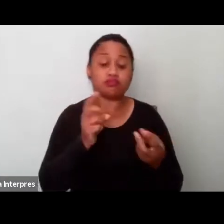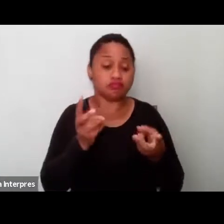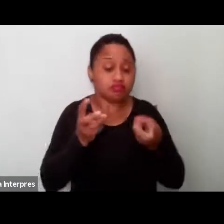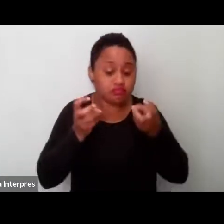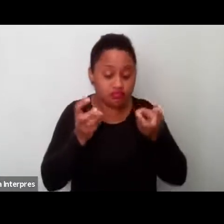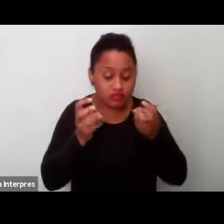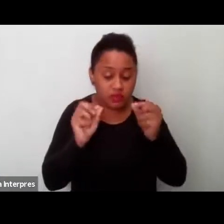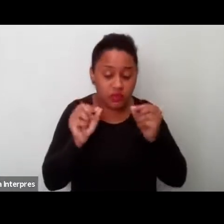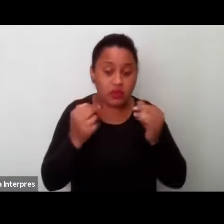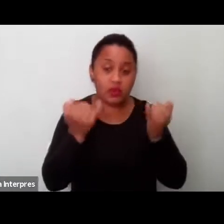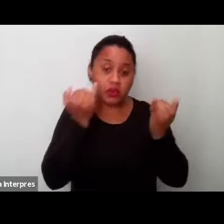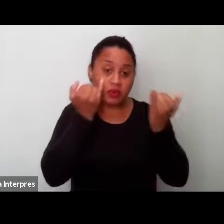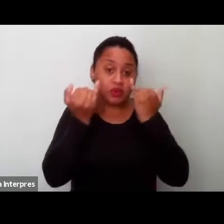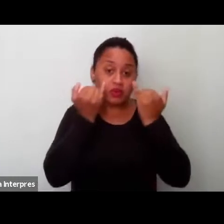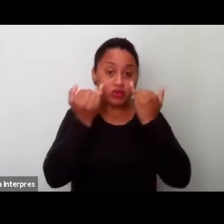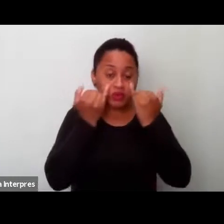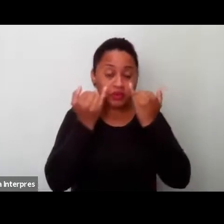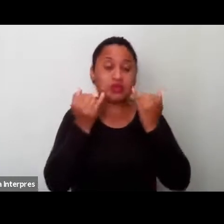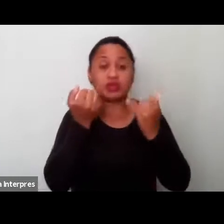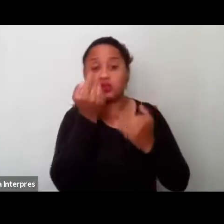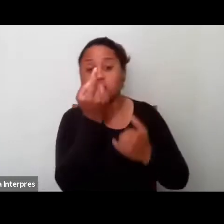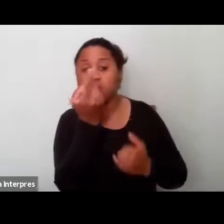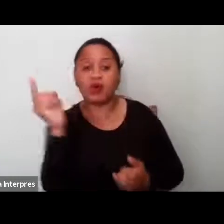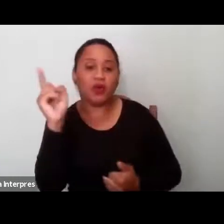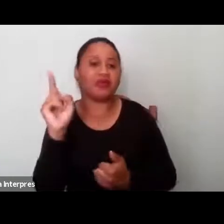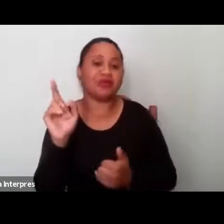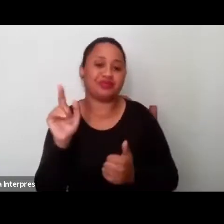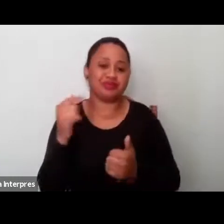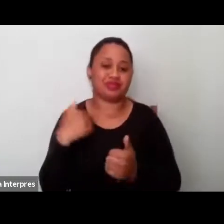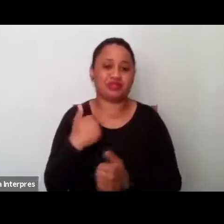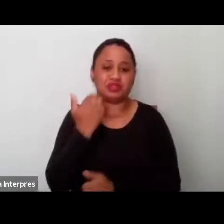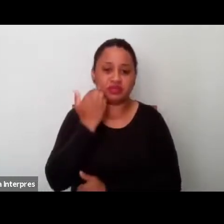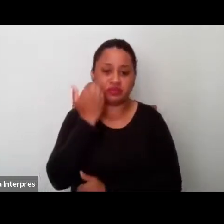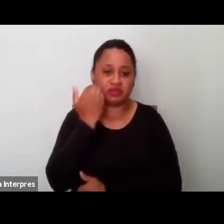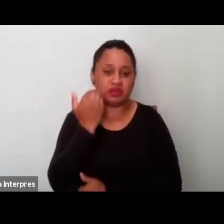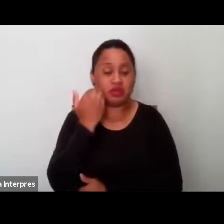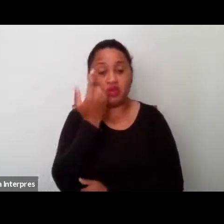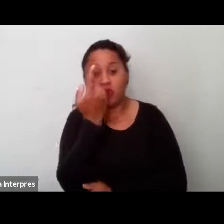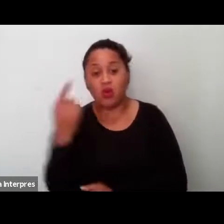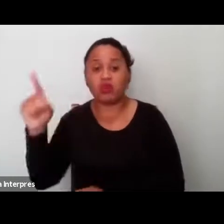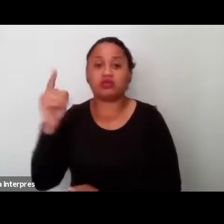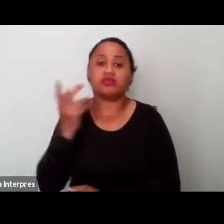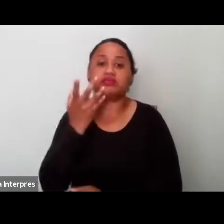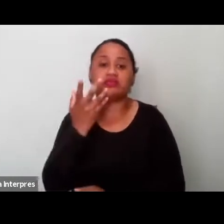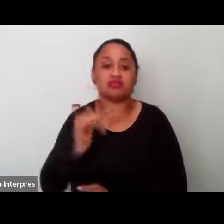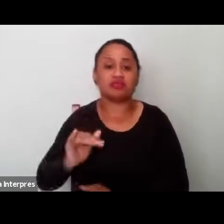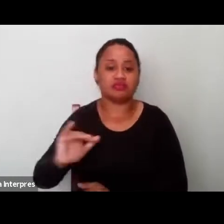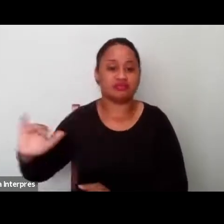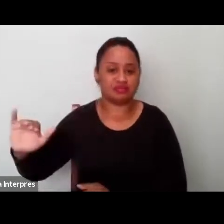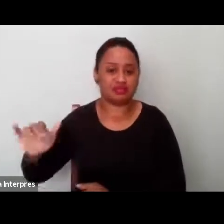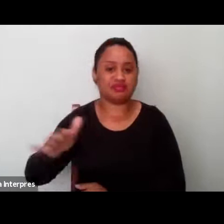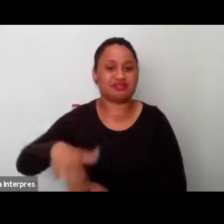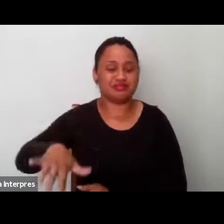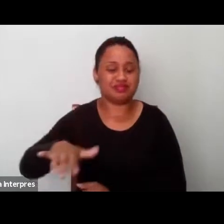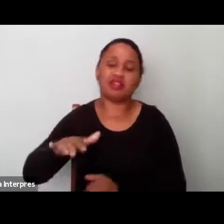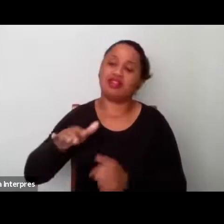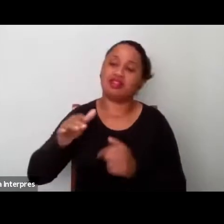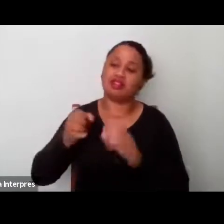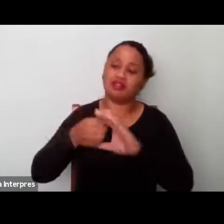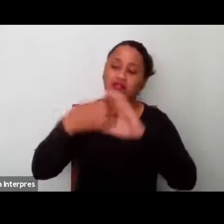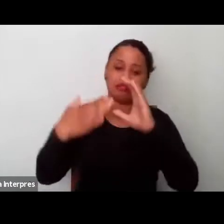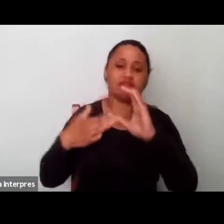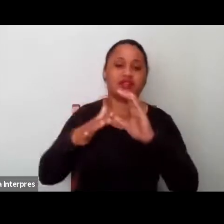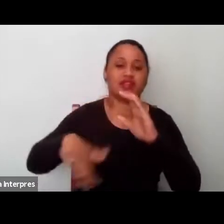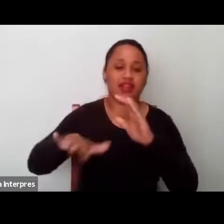obter dados em relação a outras, né, a outros adolescentes, a outras crianças no aspecto socioeconômico, mas